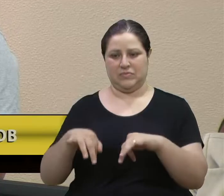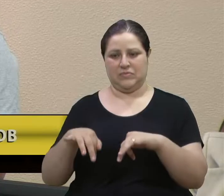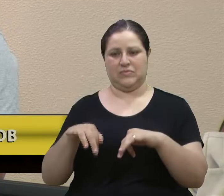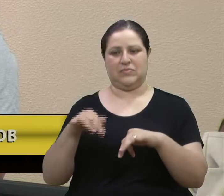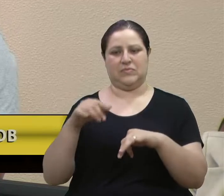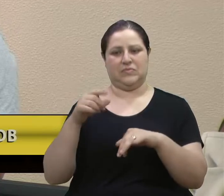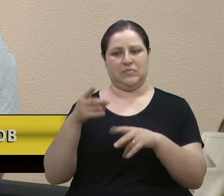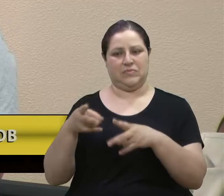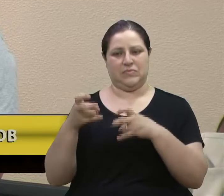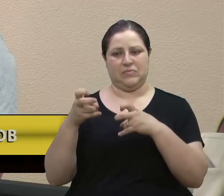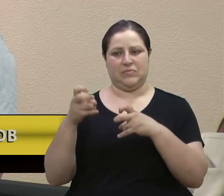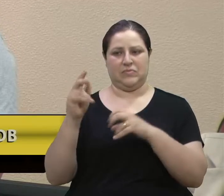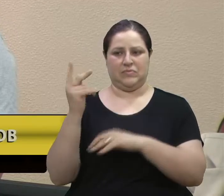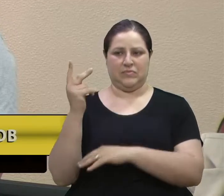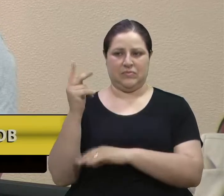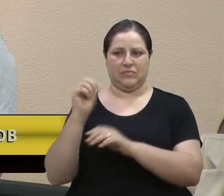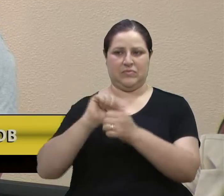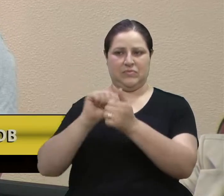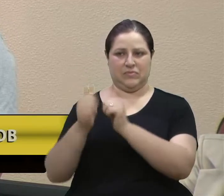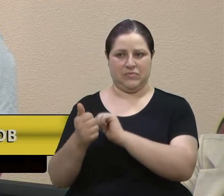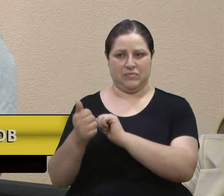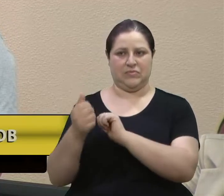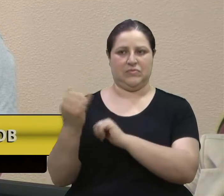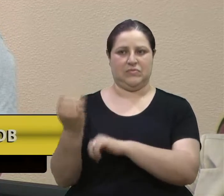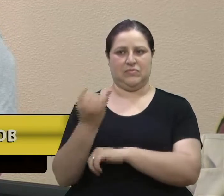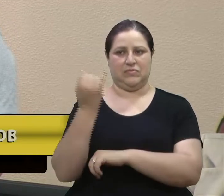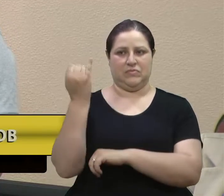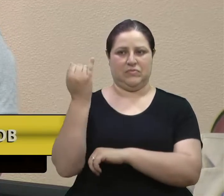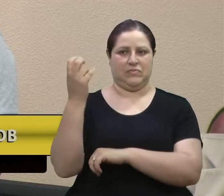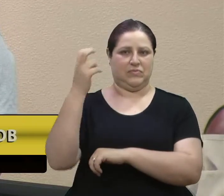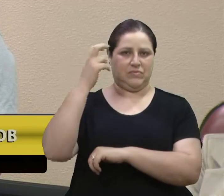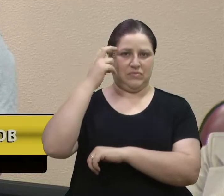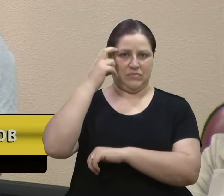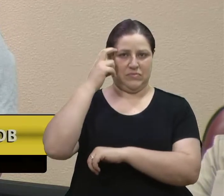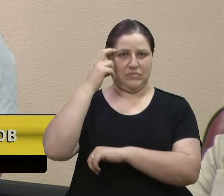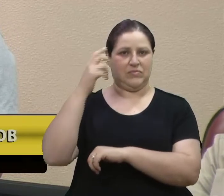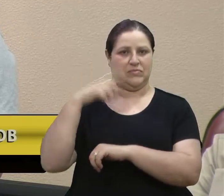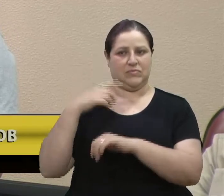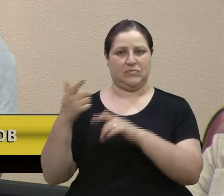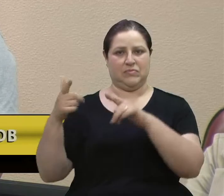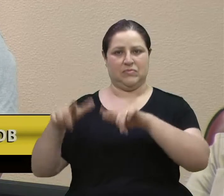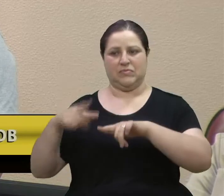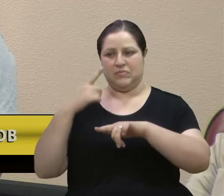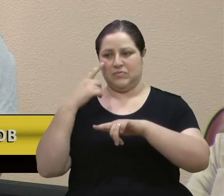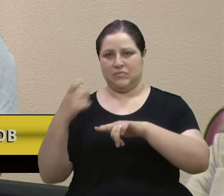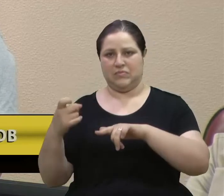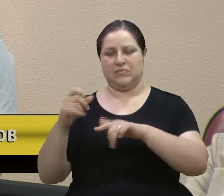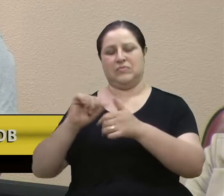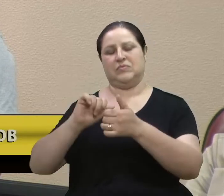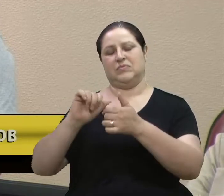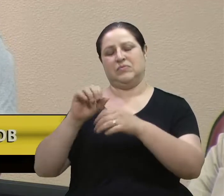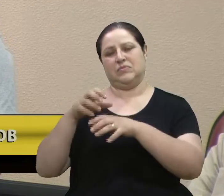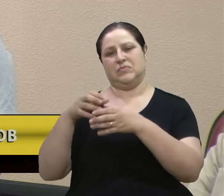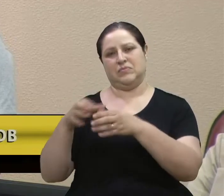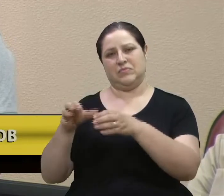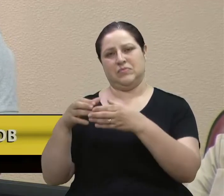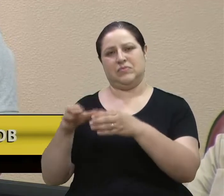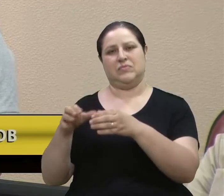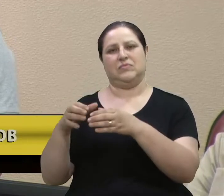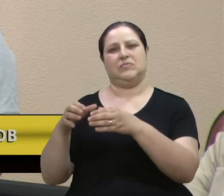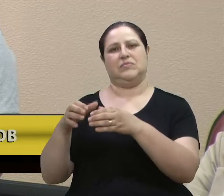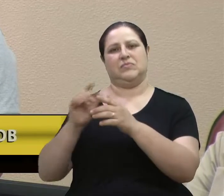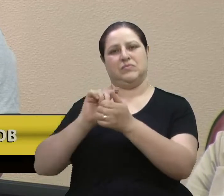relevância histórica, esportiva e cultural, podemos citar também como atrativo o turismo esportivo, com a visitação aos memoriais